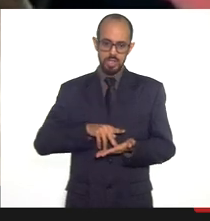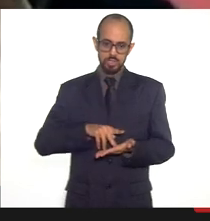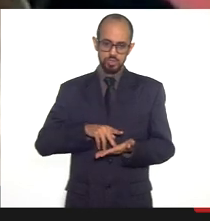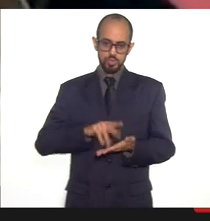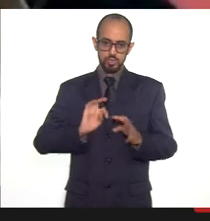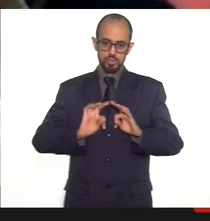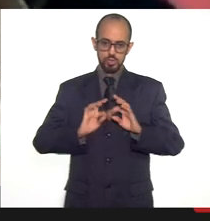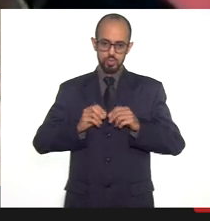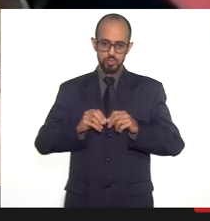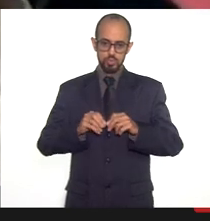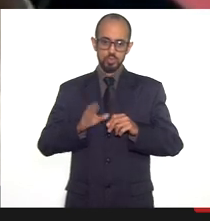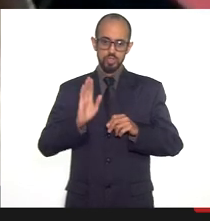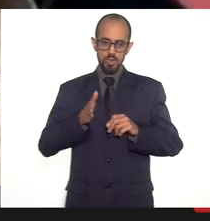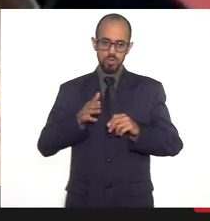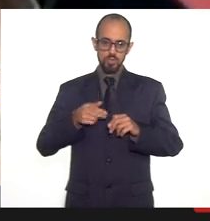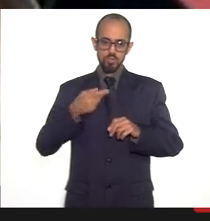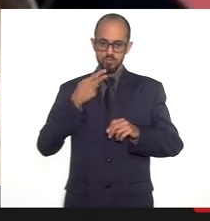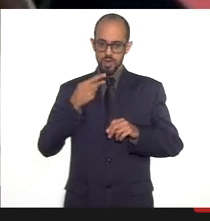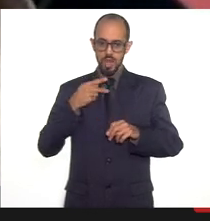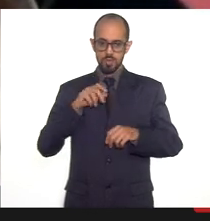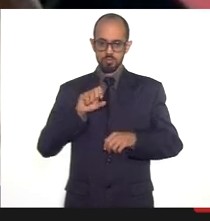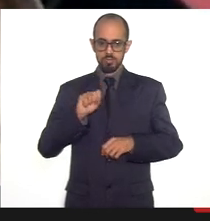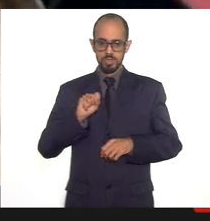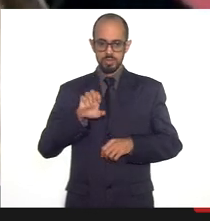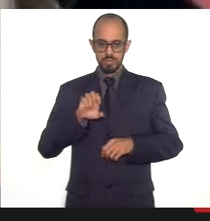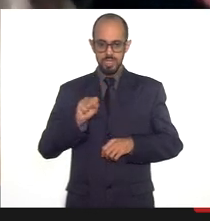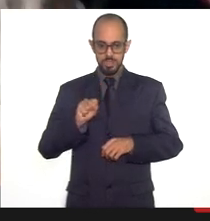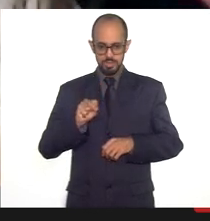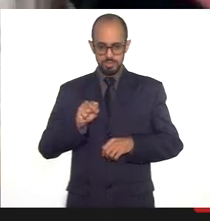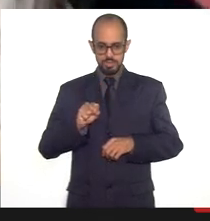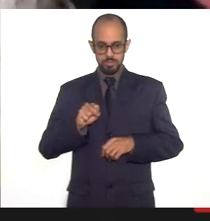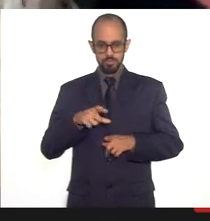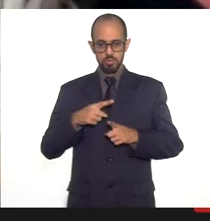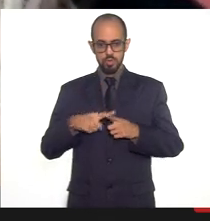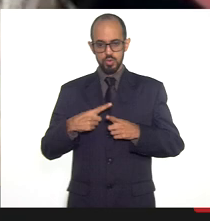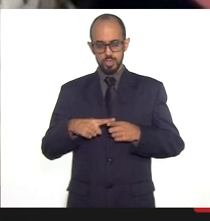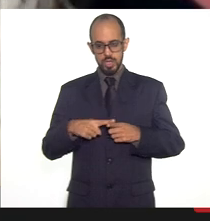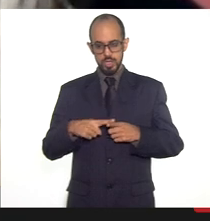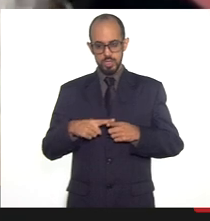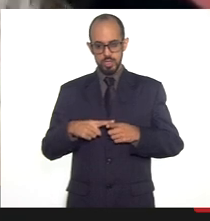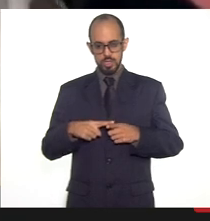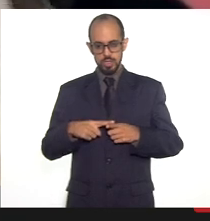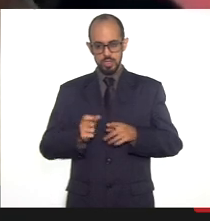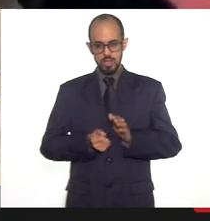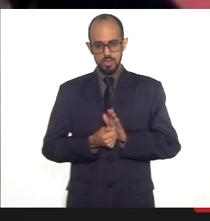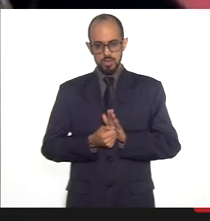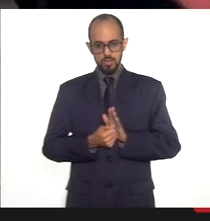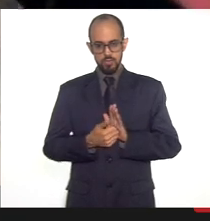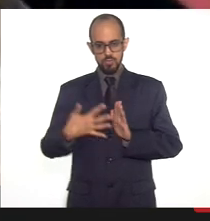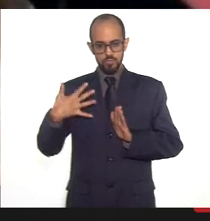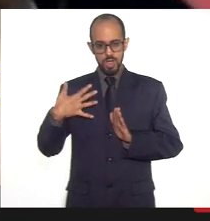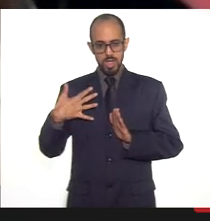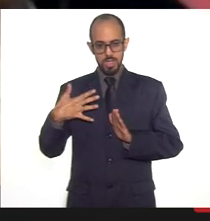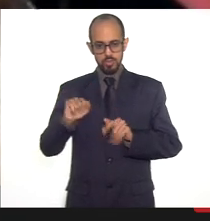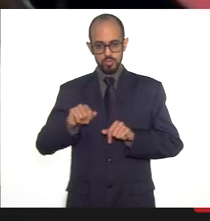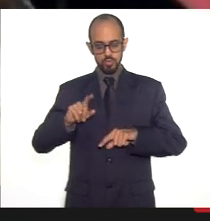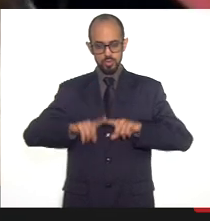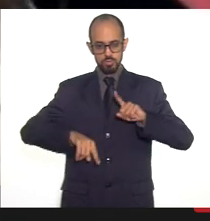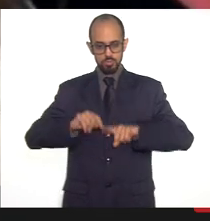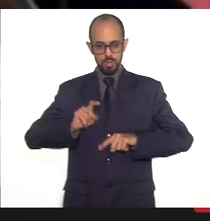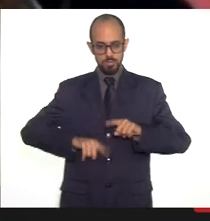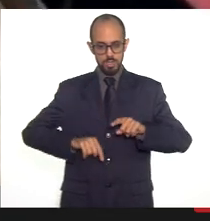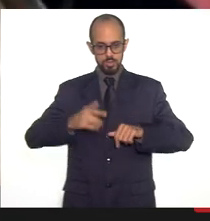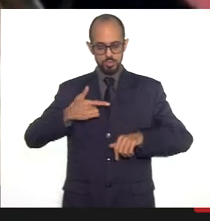colocado aí pela SES porque muitos equipamentos de saúde no